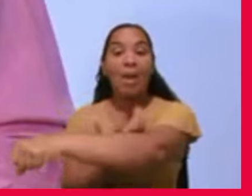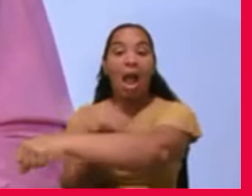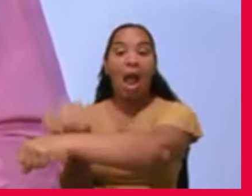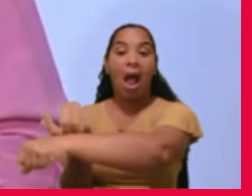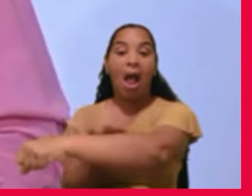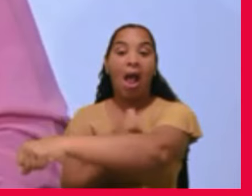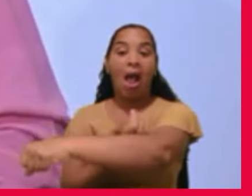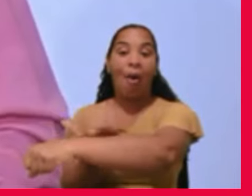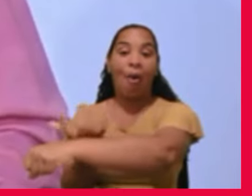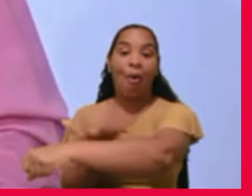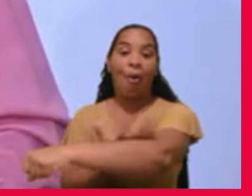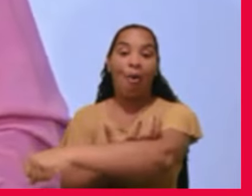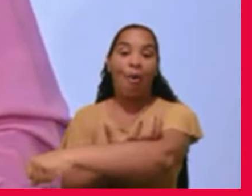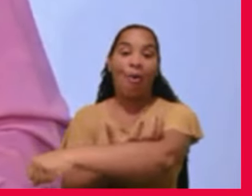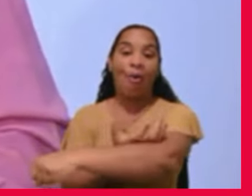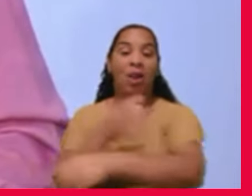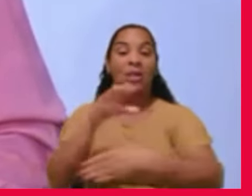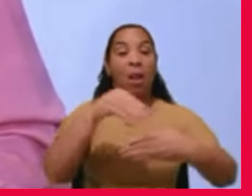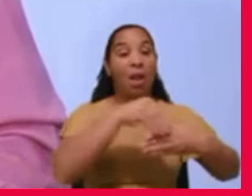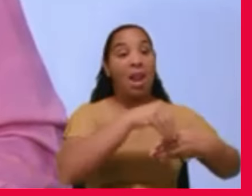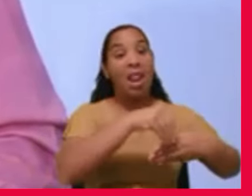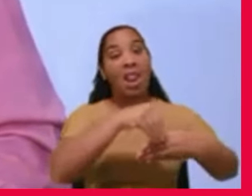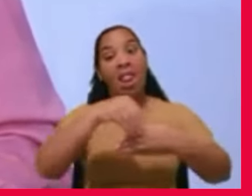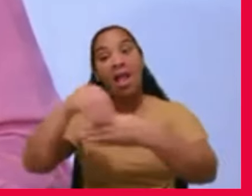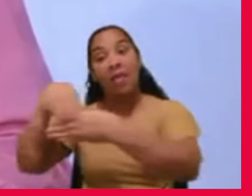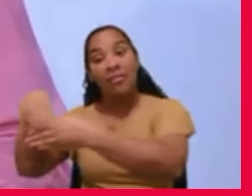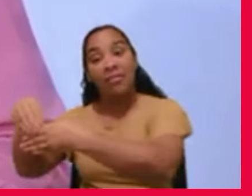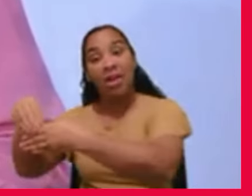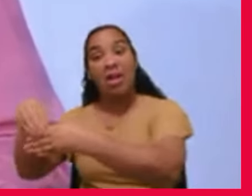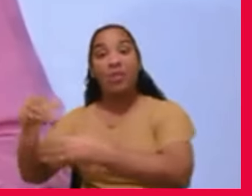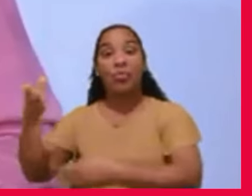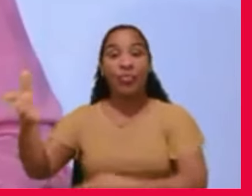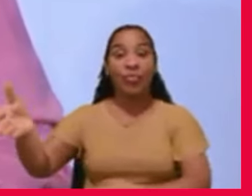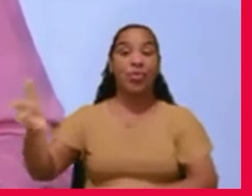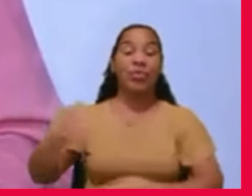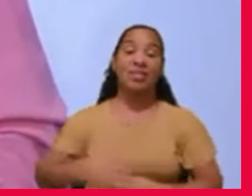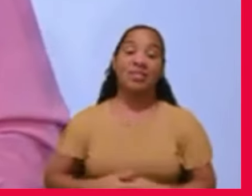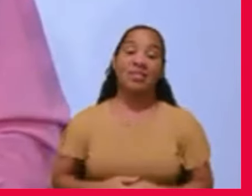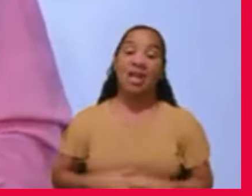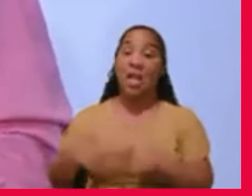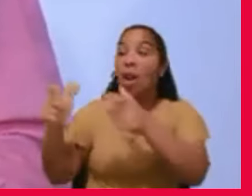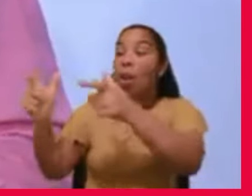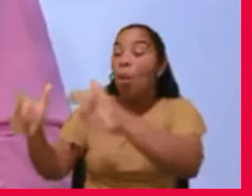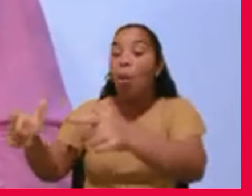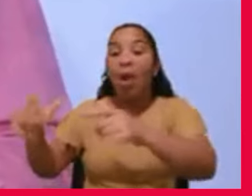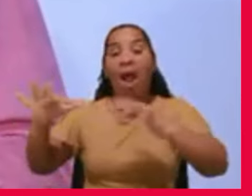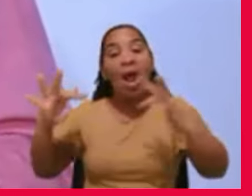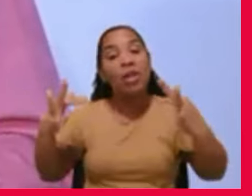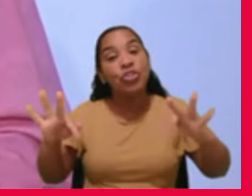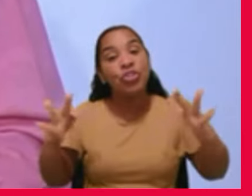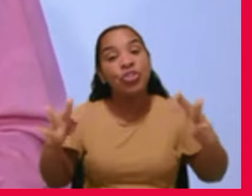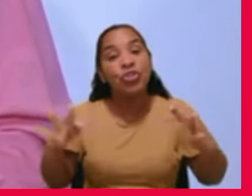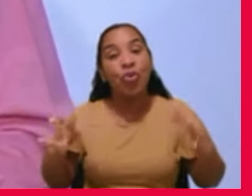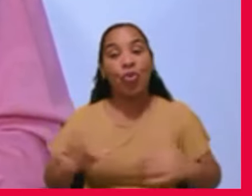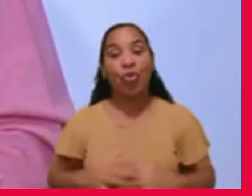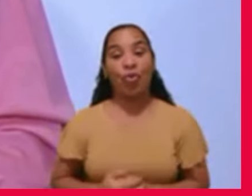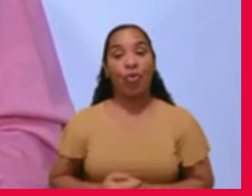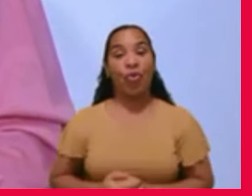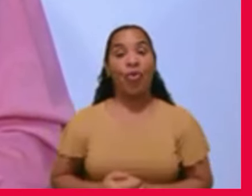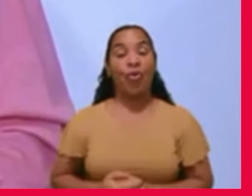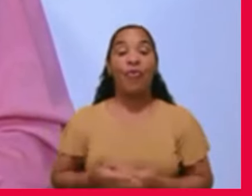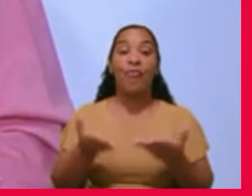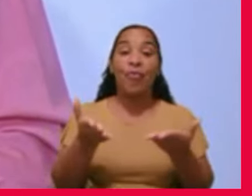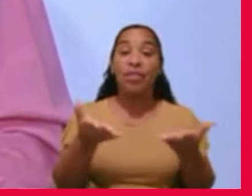levando você para as regiões de dor. Você treinar, porque quando